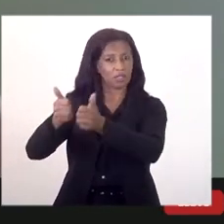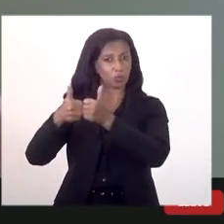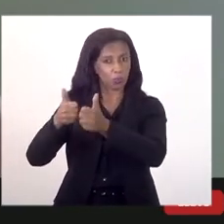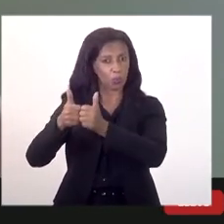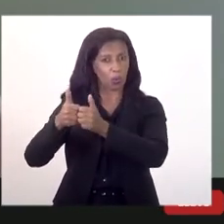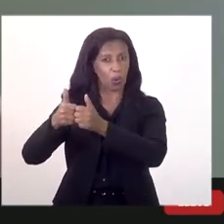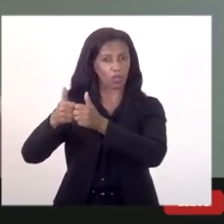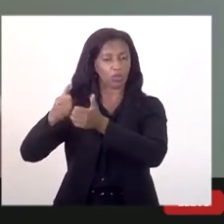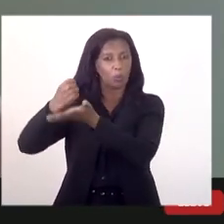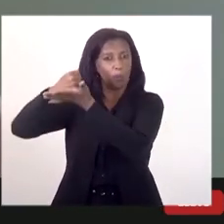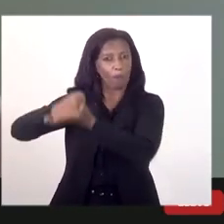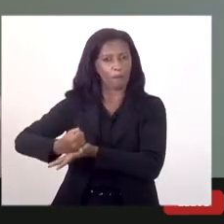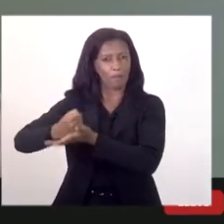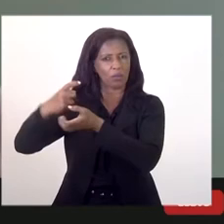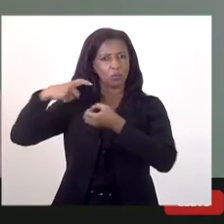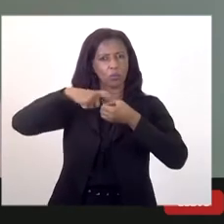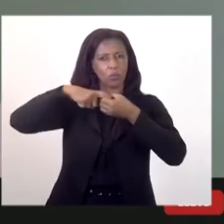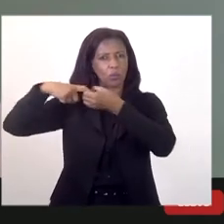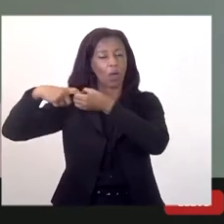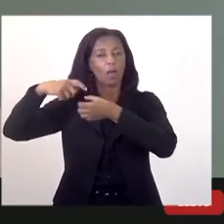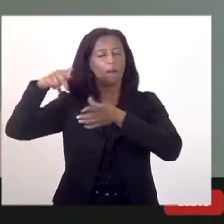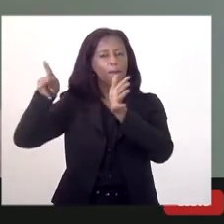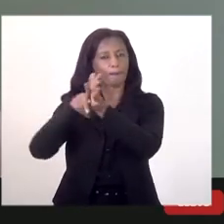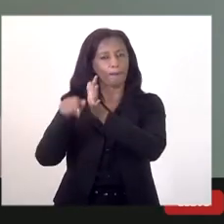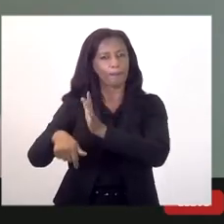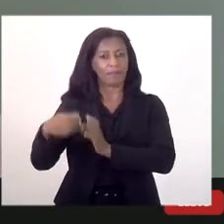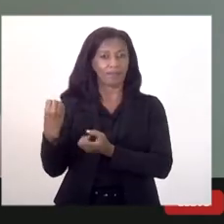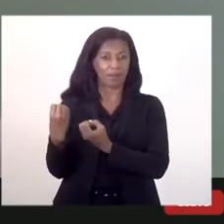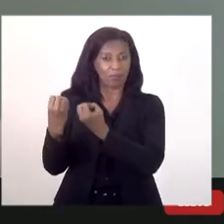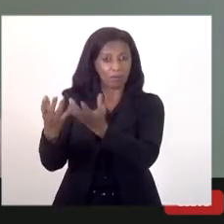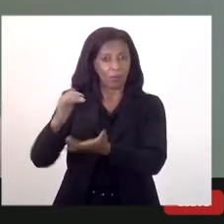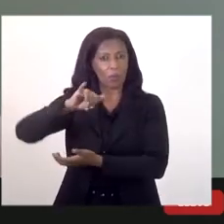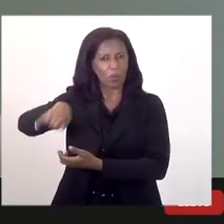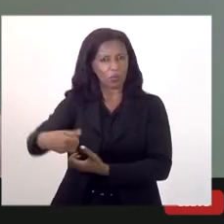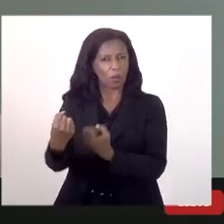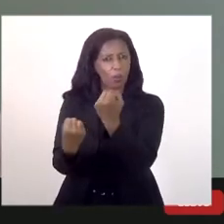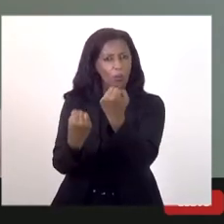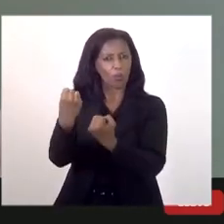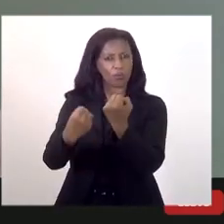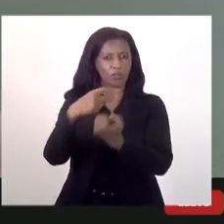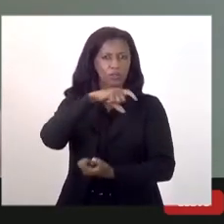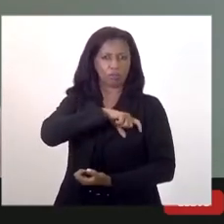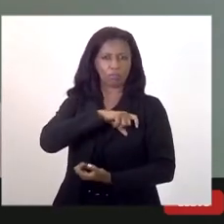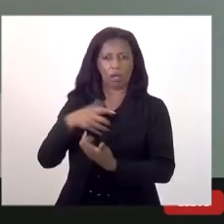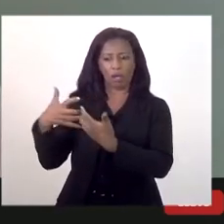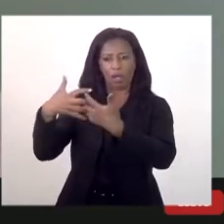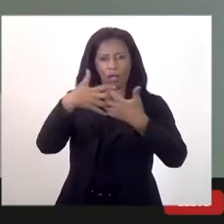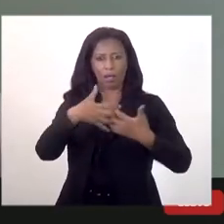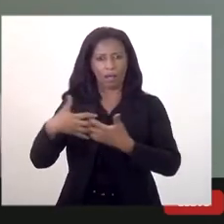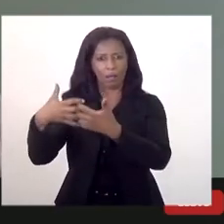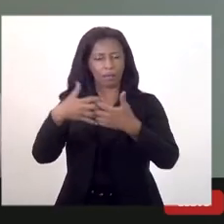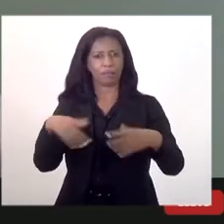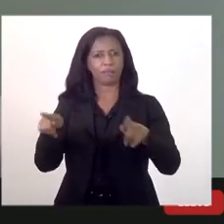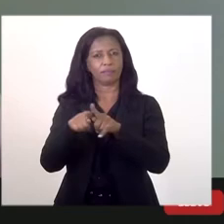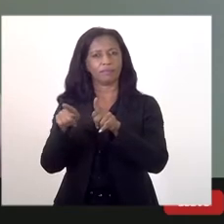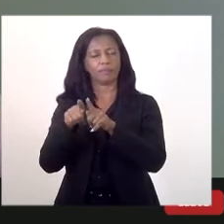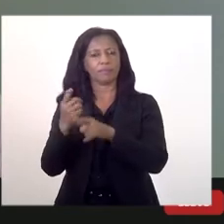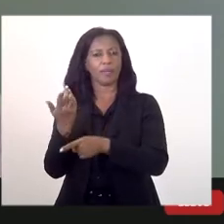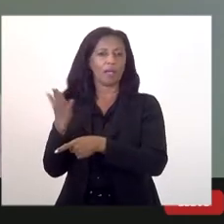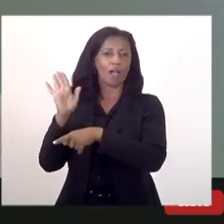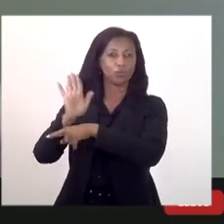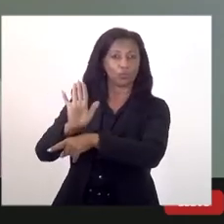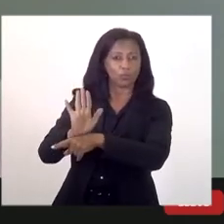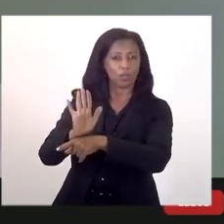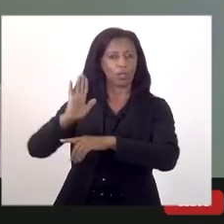neste ano de 2021. Temos empregado muito motorista, motorista de caminhão, ajudante, todo o pessoal voltado para a